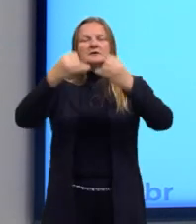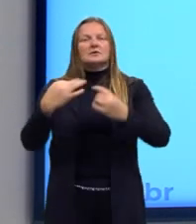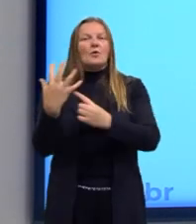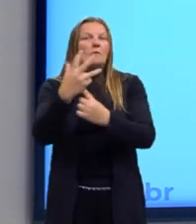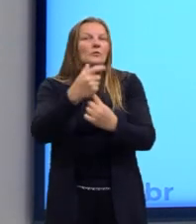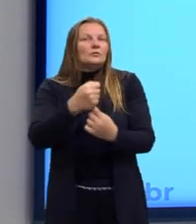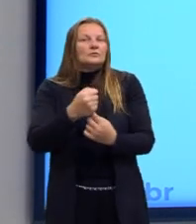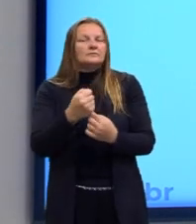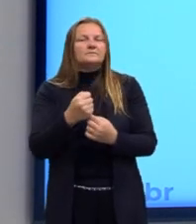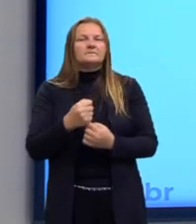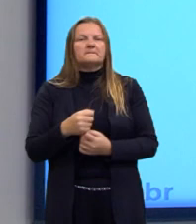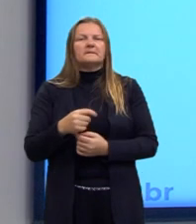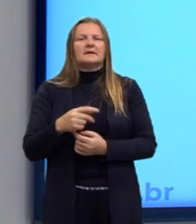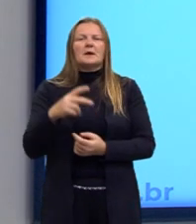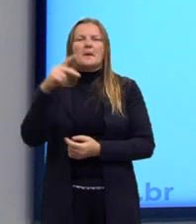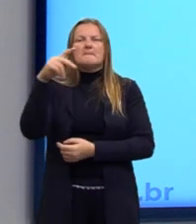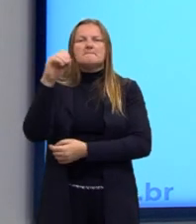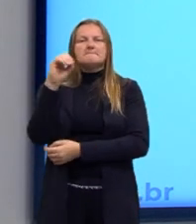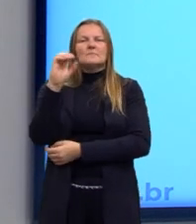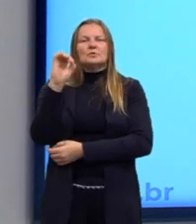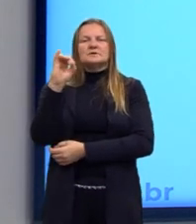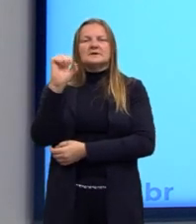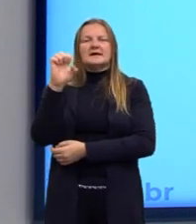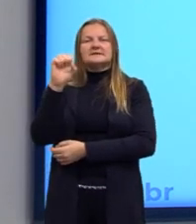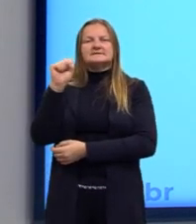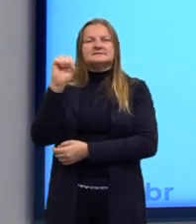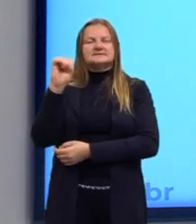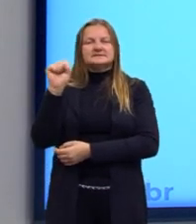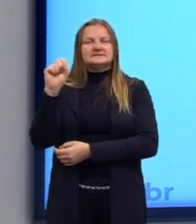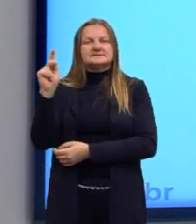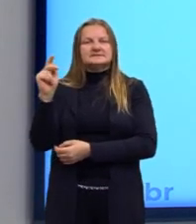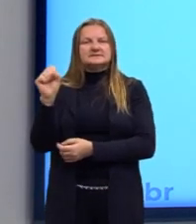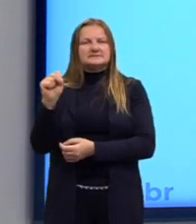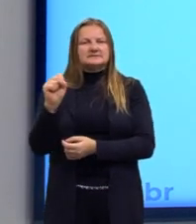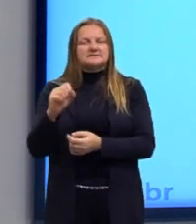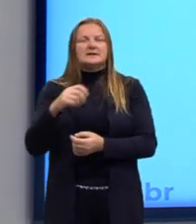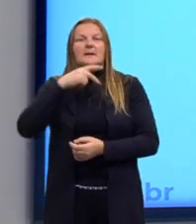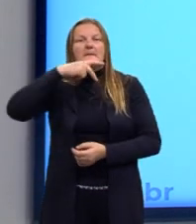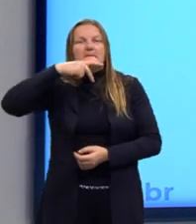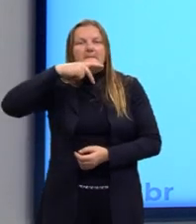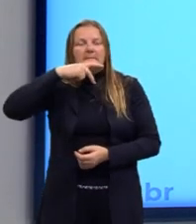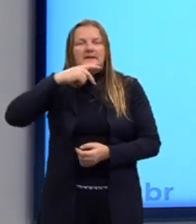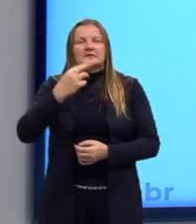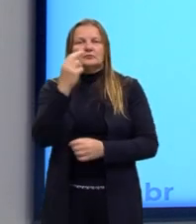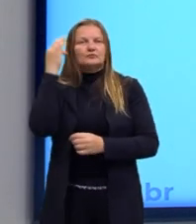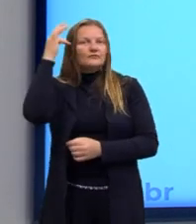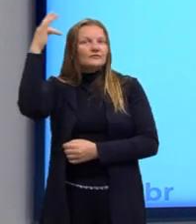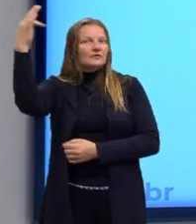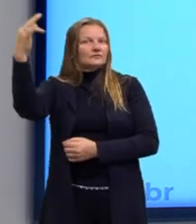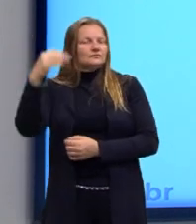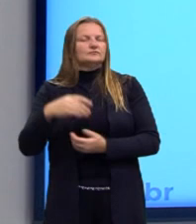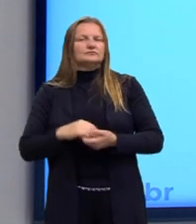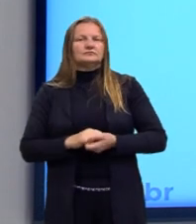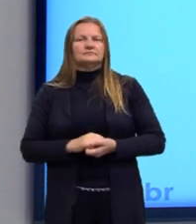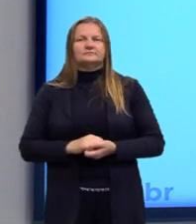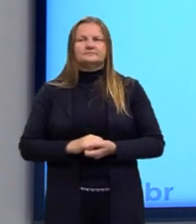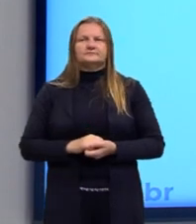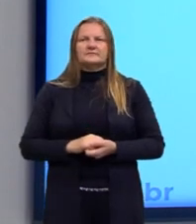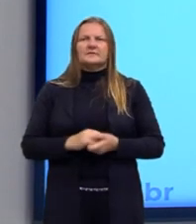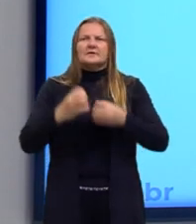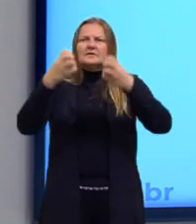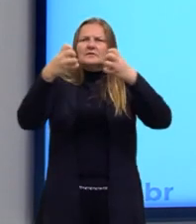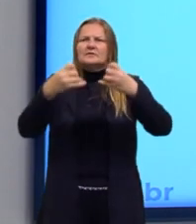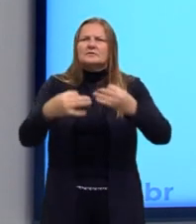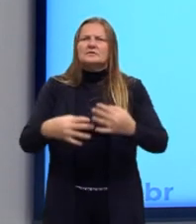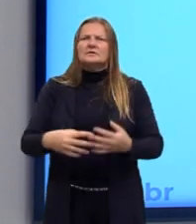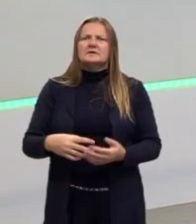arte. A poiesis é citada no Platão. No banquete do Platão. E o Platão vai dizer